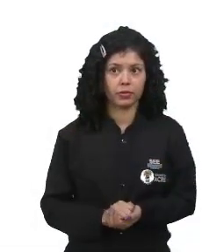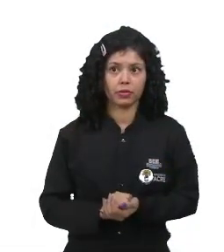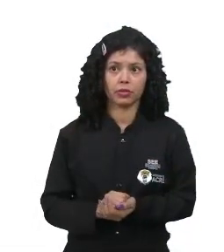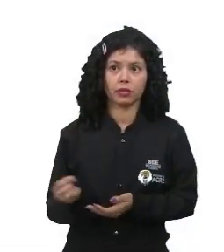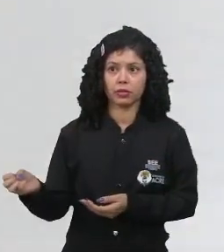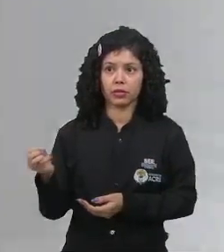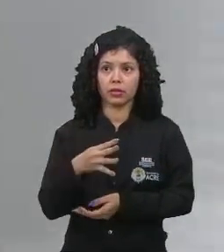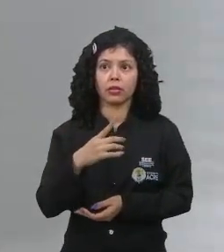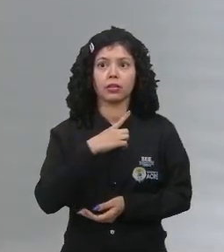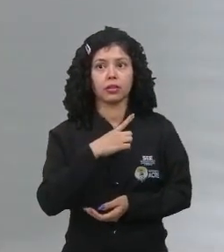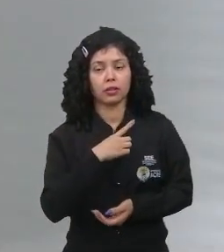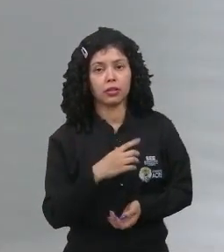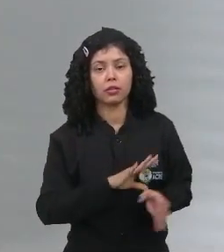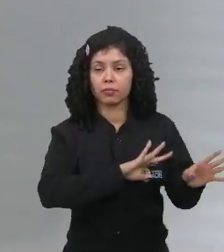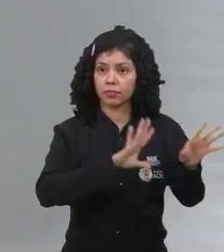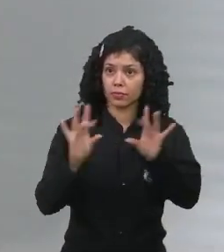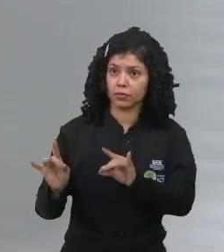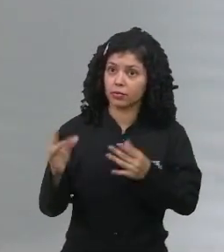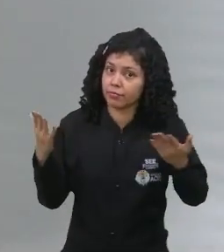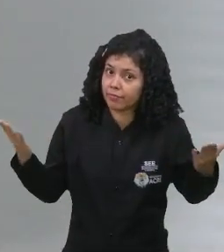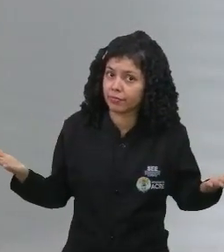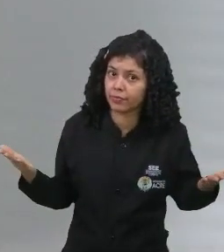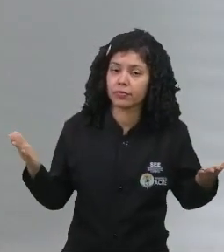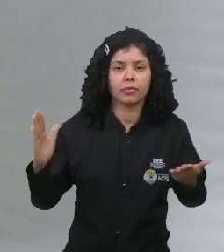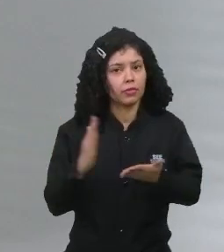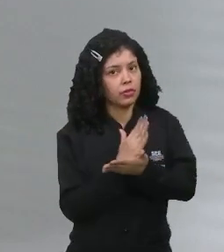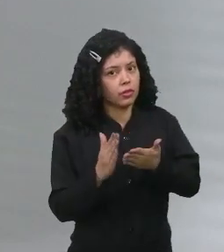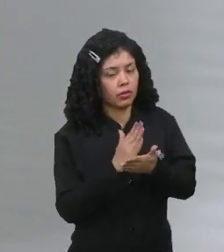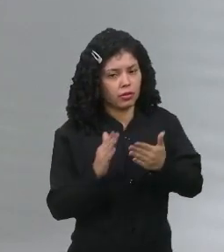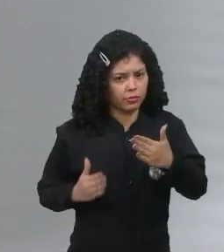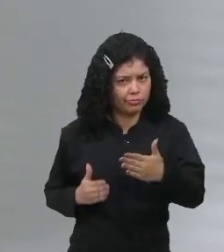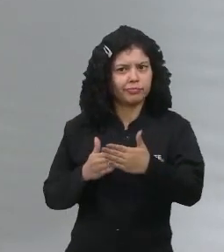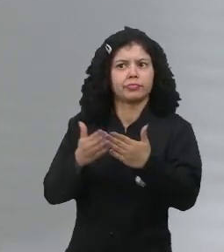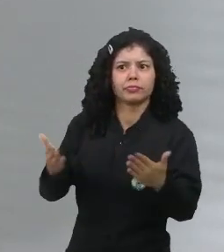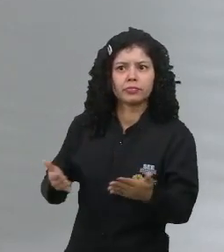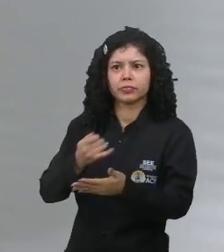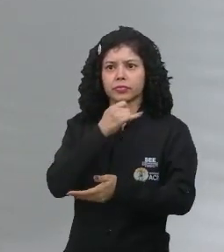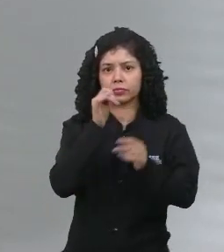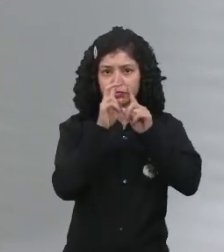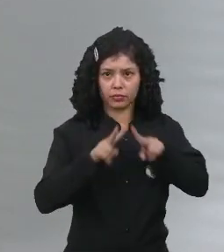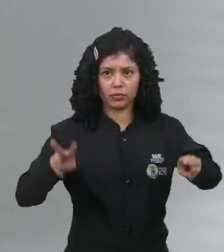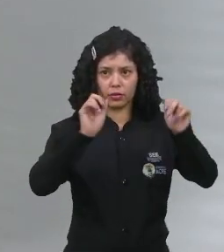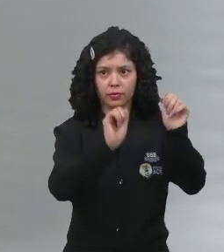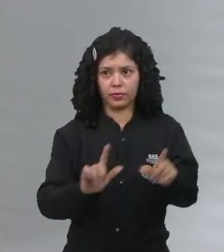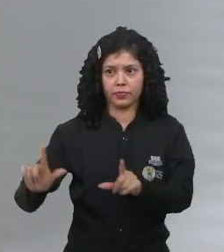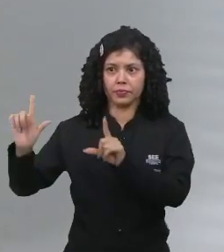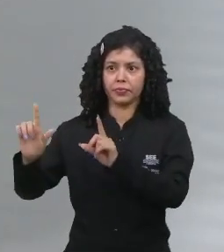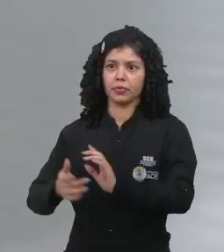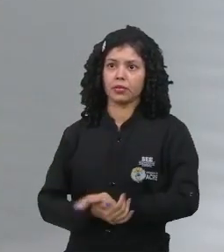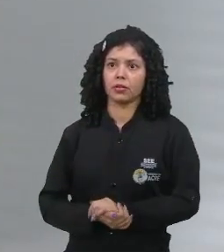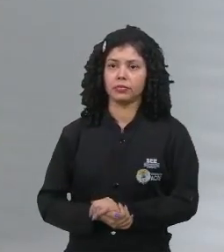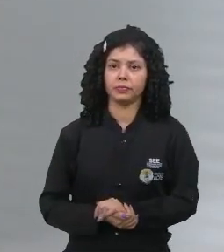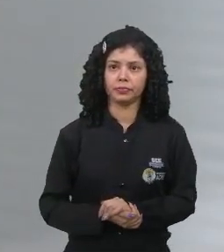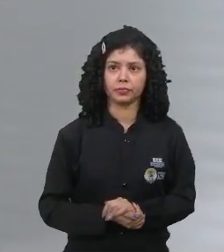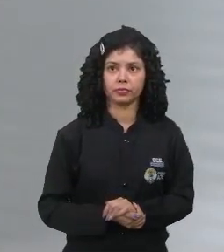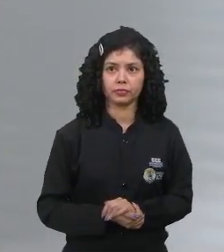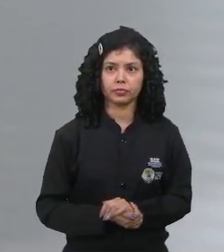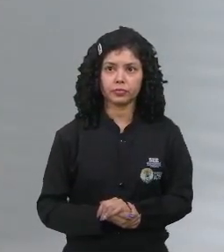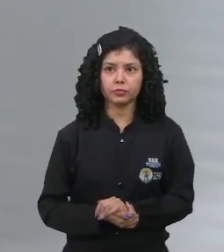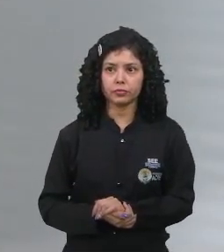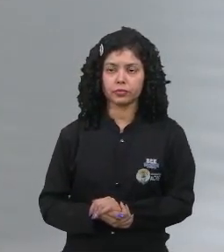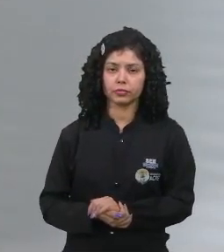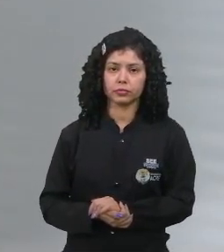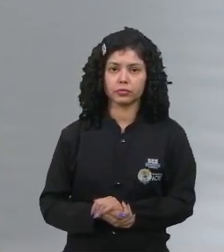inovações, elas trazem, digamos assim, alguns impactos. Vamos visualizar agora, quais são esses